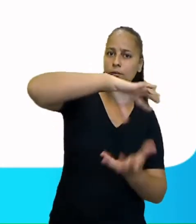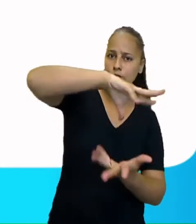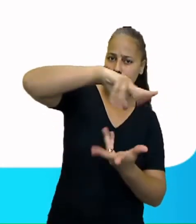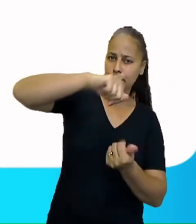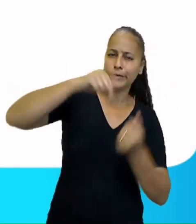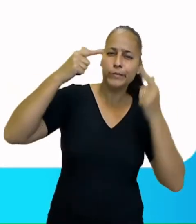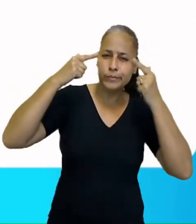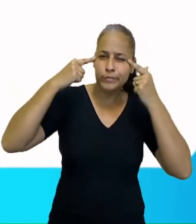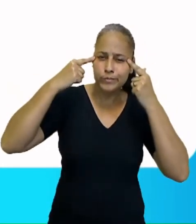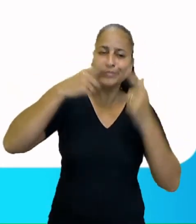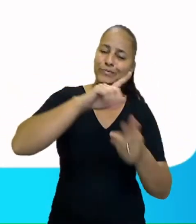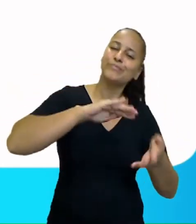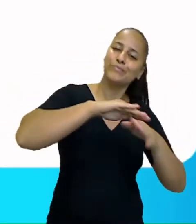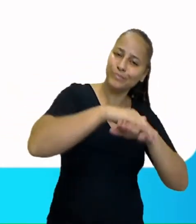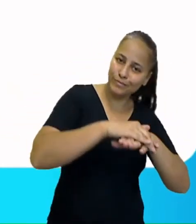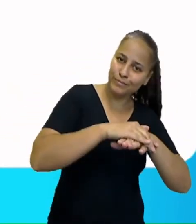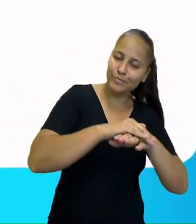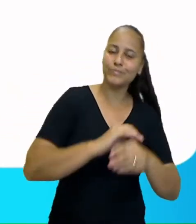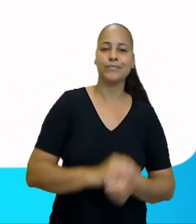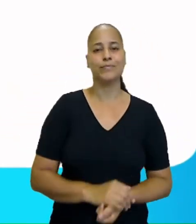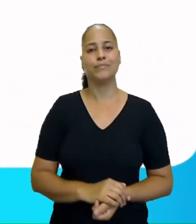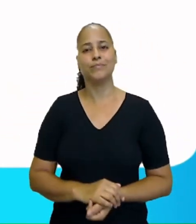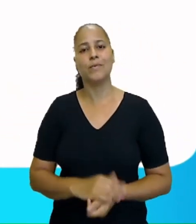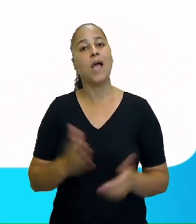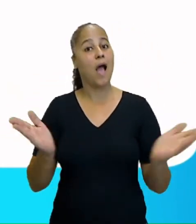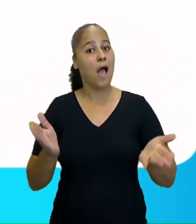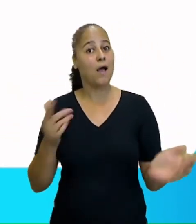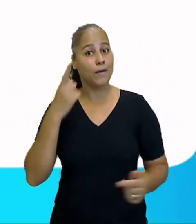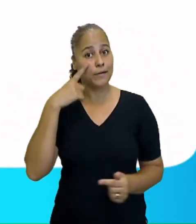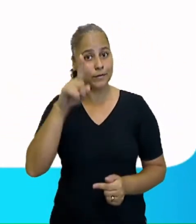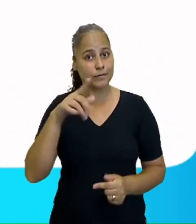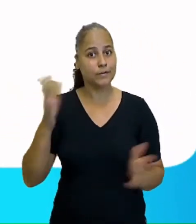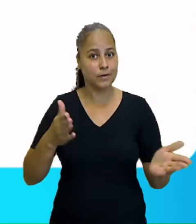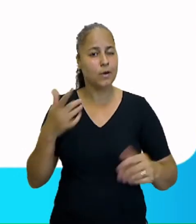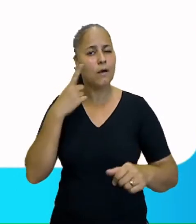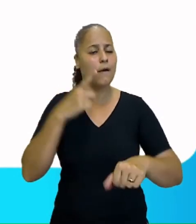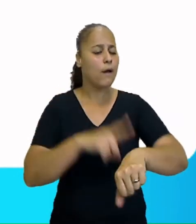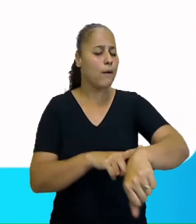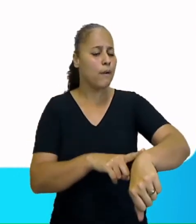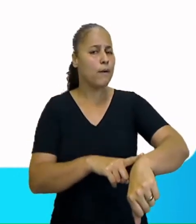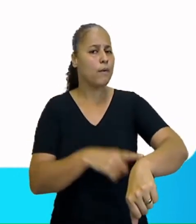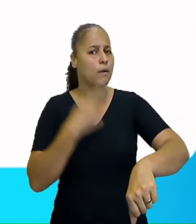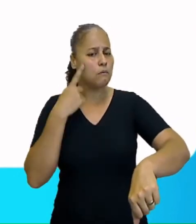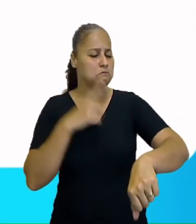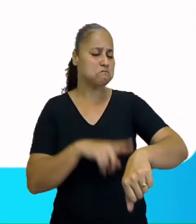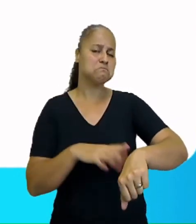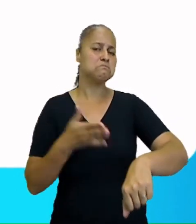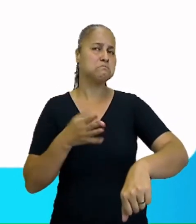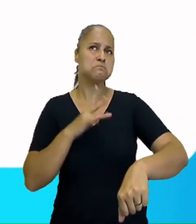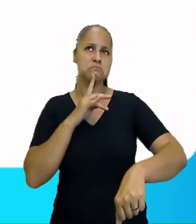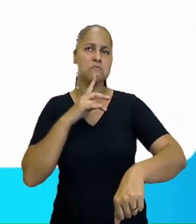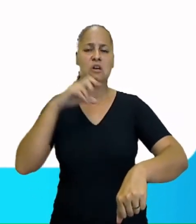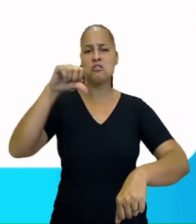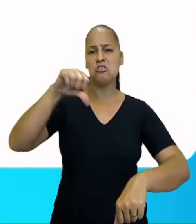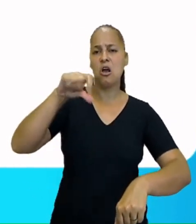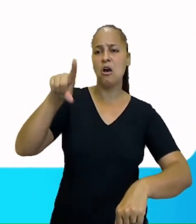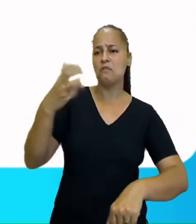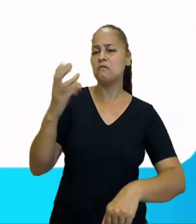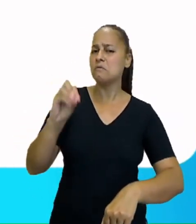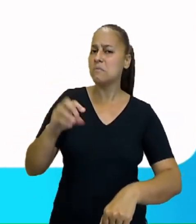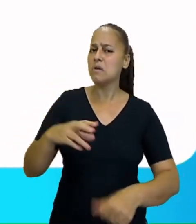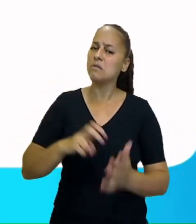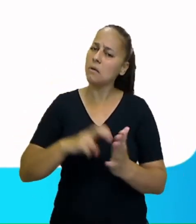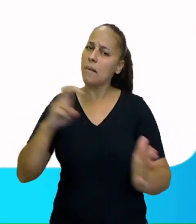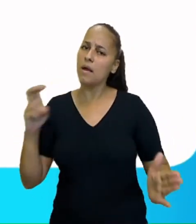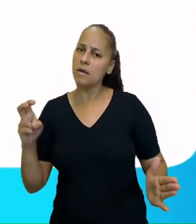Japão, está de noite. Agora, se vocês olharem no relógio, exemplo que seja 9h30, 10h